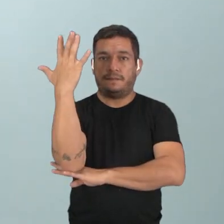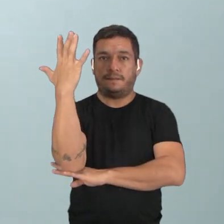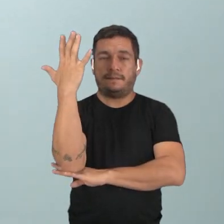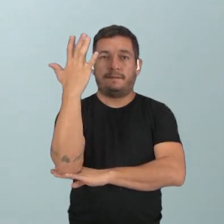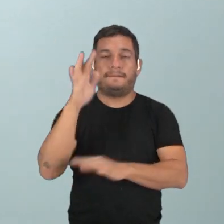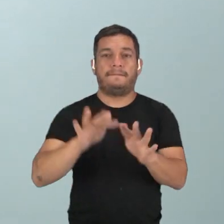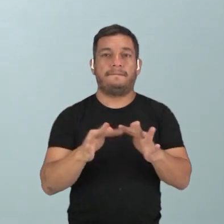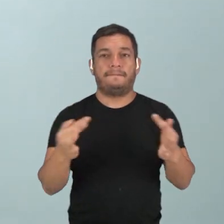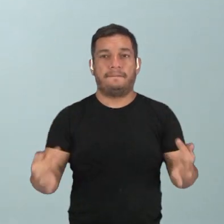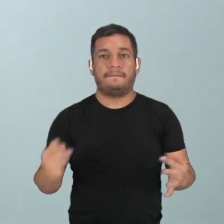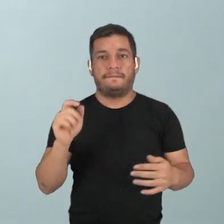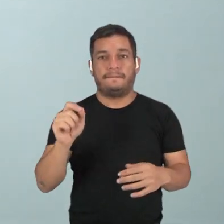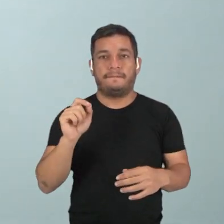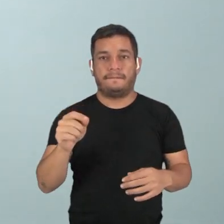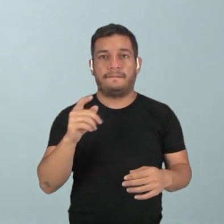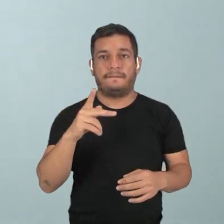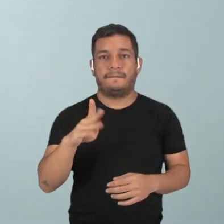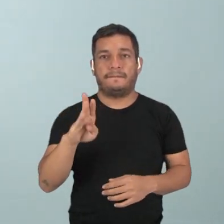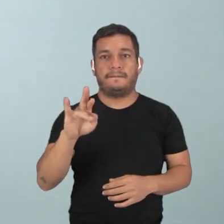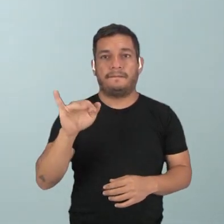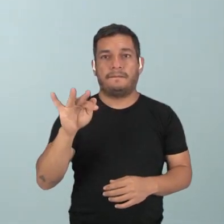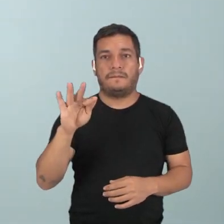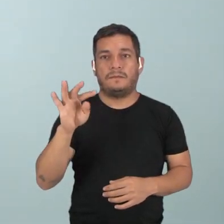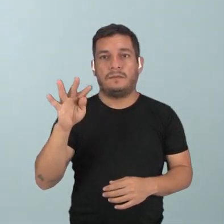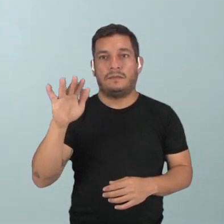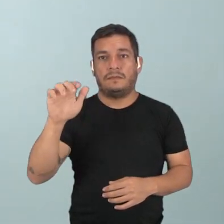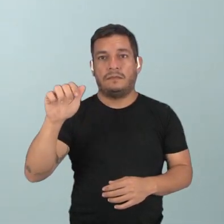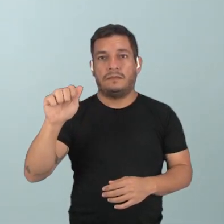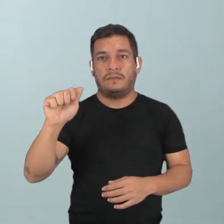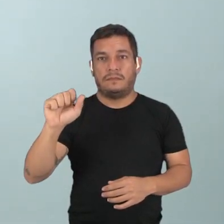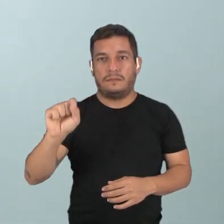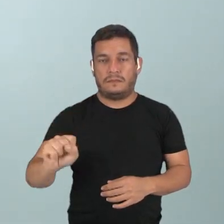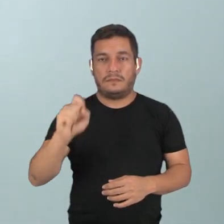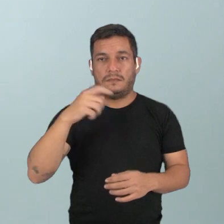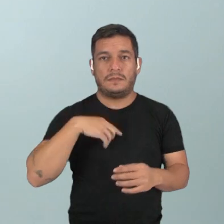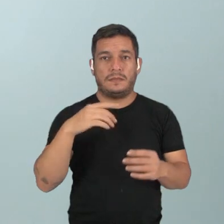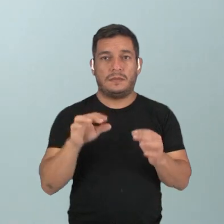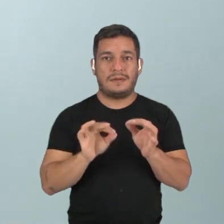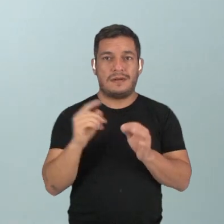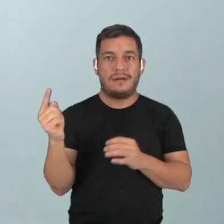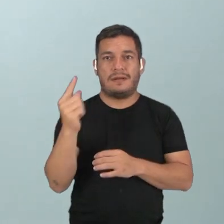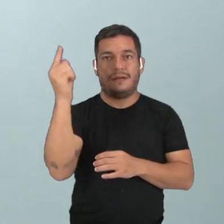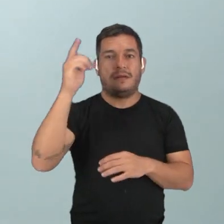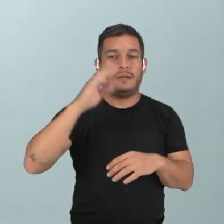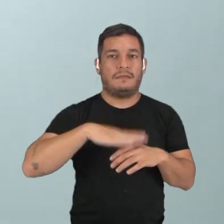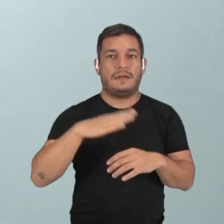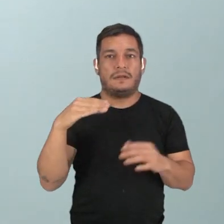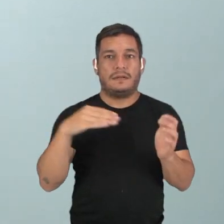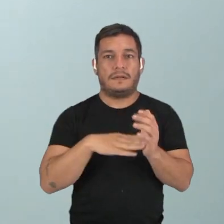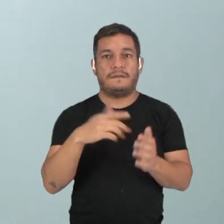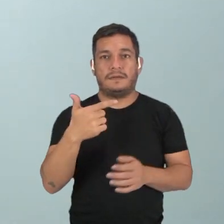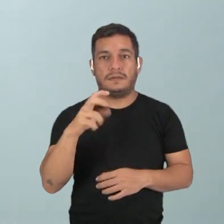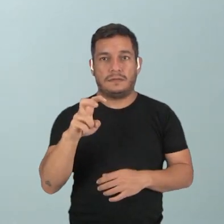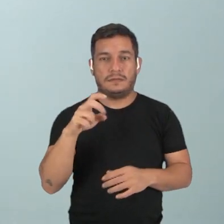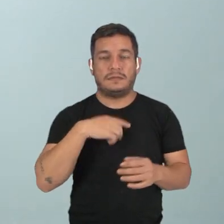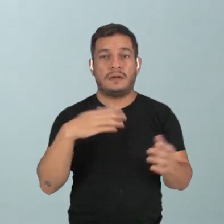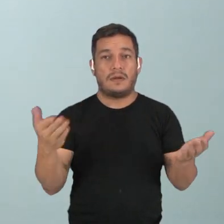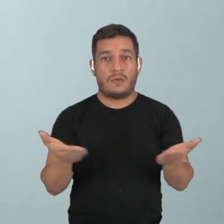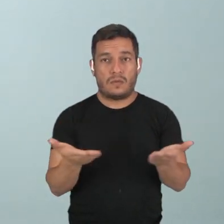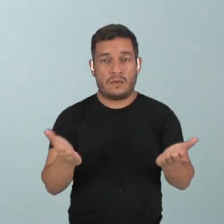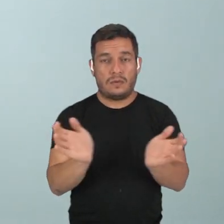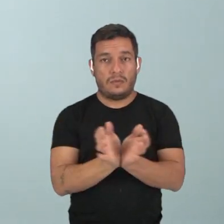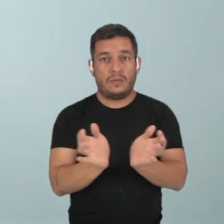plantas mais simples, que eram as briófitas, né, que cresciam no máximo 20 centímetros. E a partir desse grupo a gente vai ver que